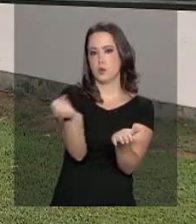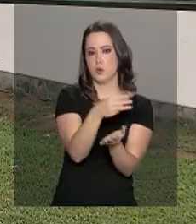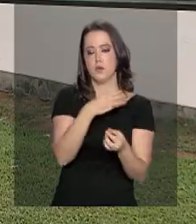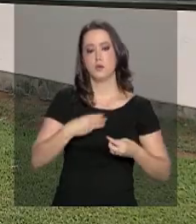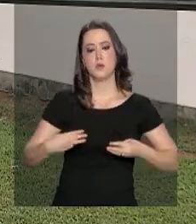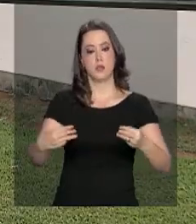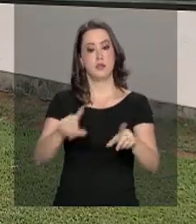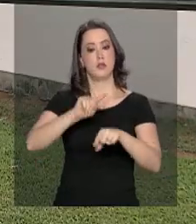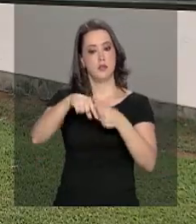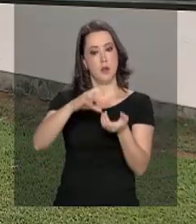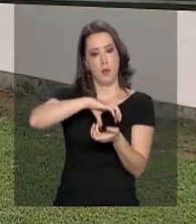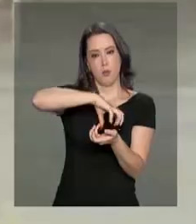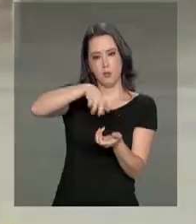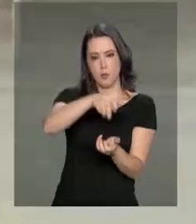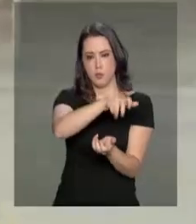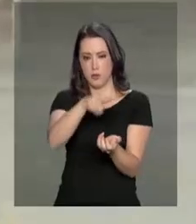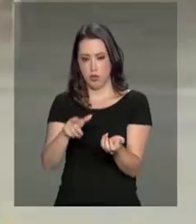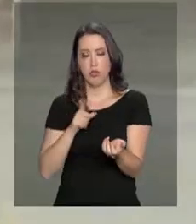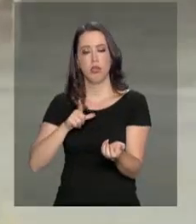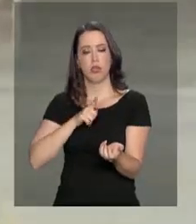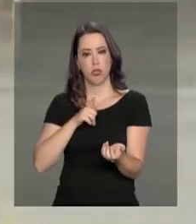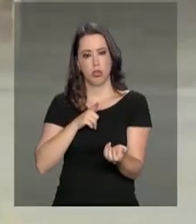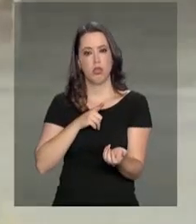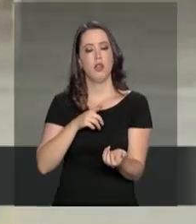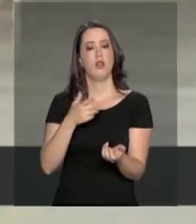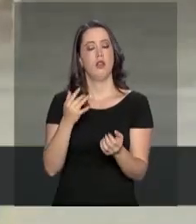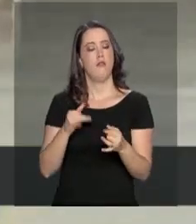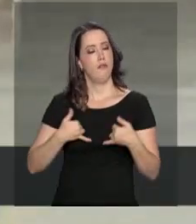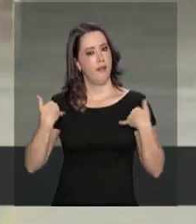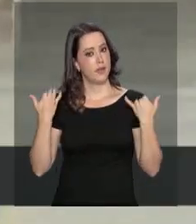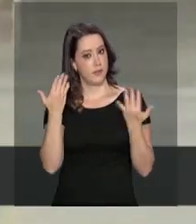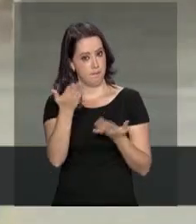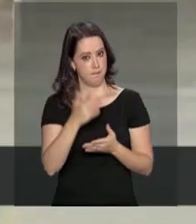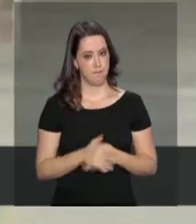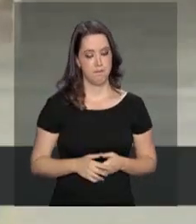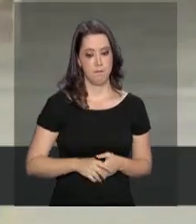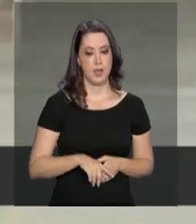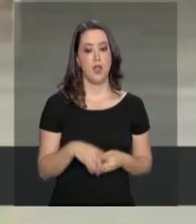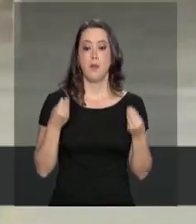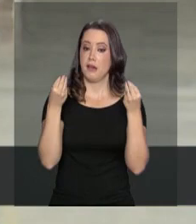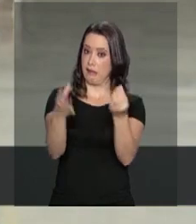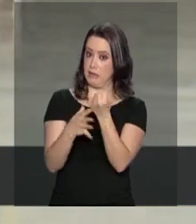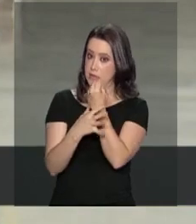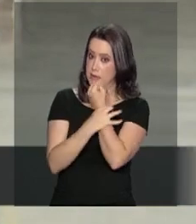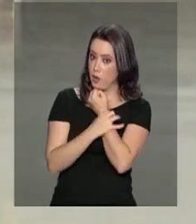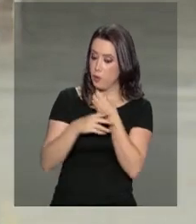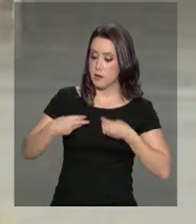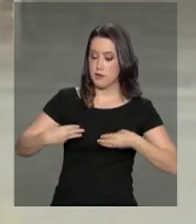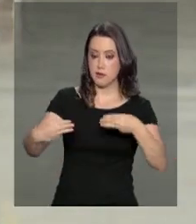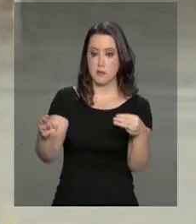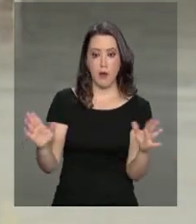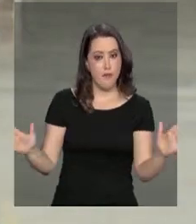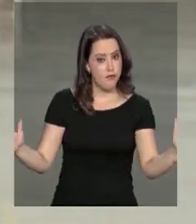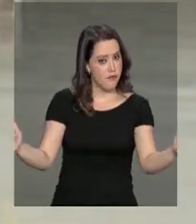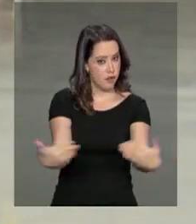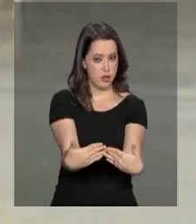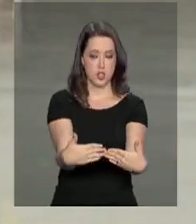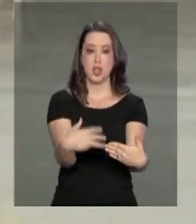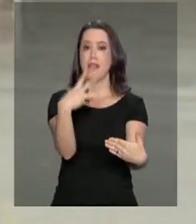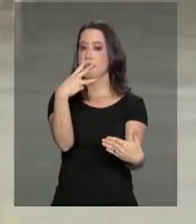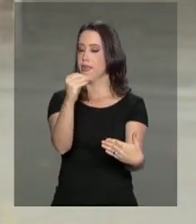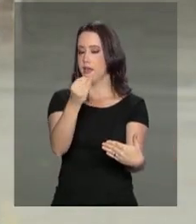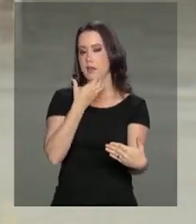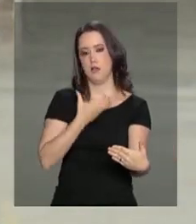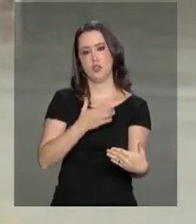com um coquetel no Itamaraty. Para garantir a segurança da festa, a esplanada dos ministérios será interditada a zero hora do dia